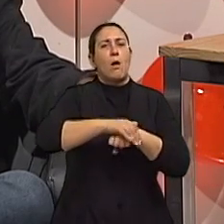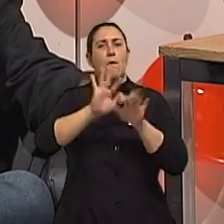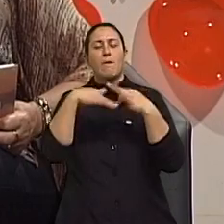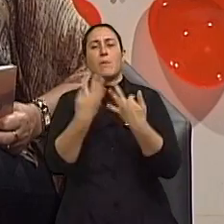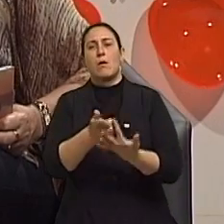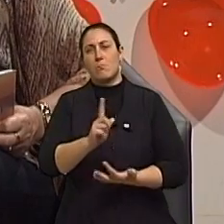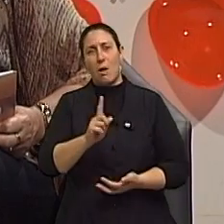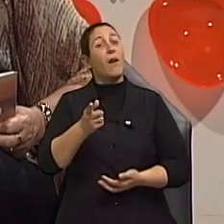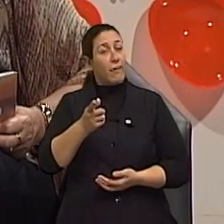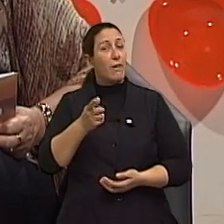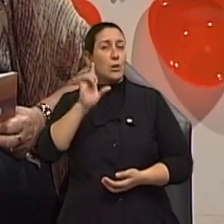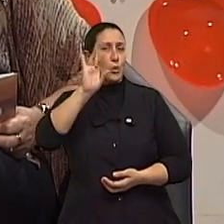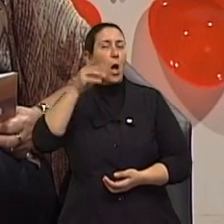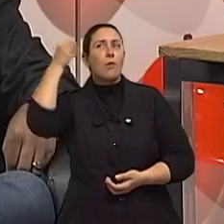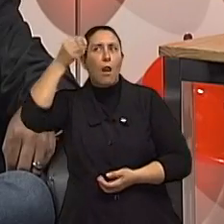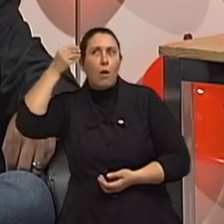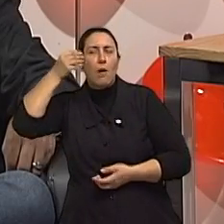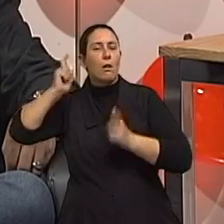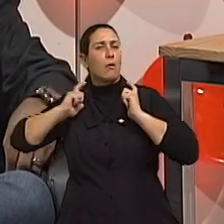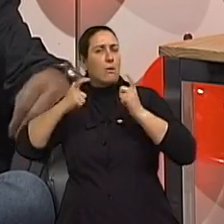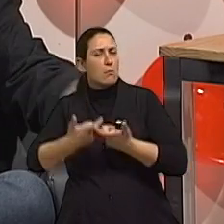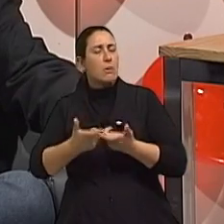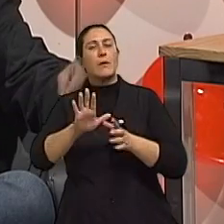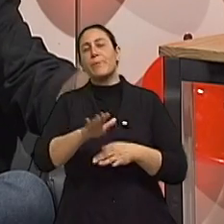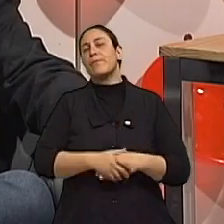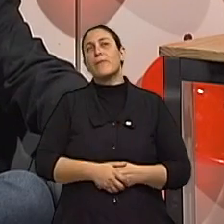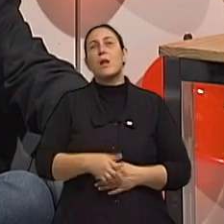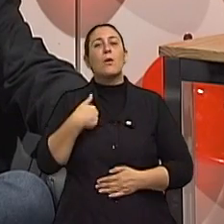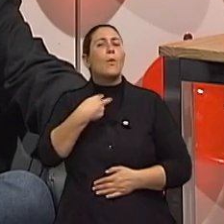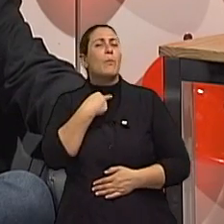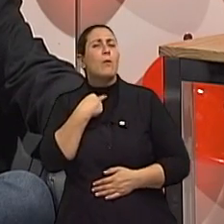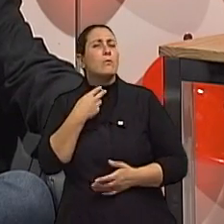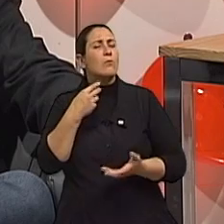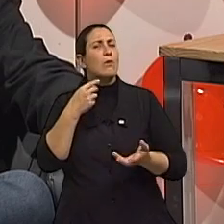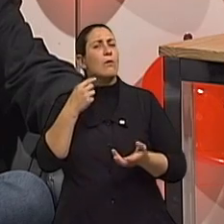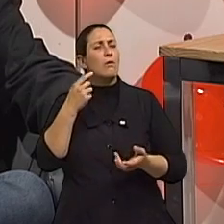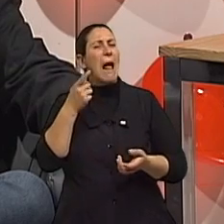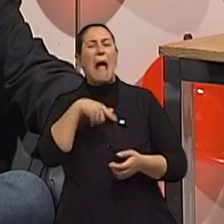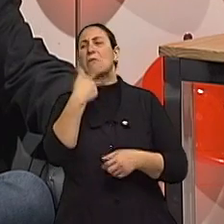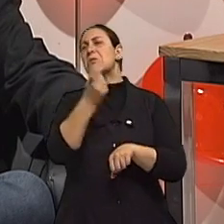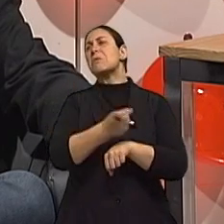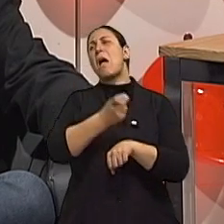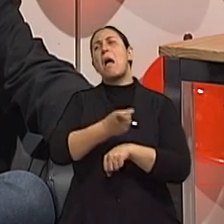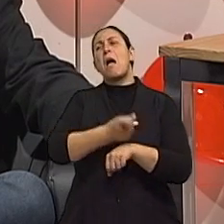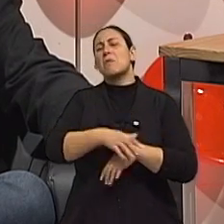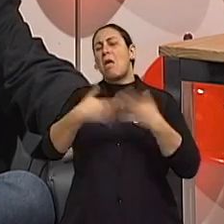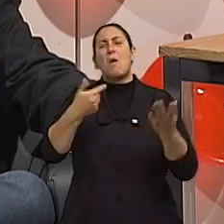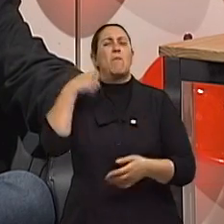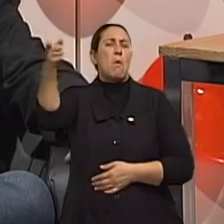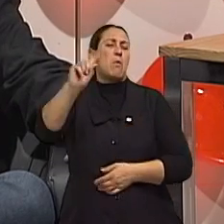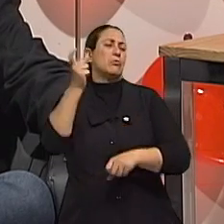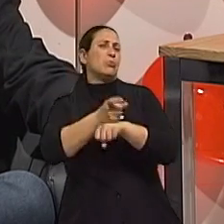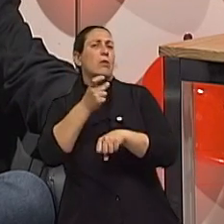Fala um terapeuta sexual dessa faixa etária, claro. Eu não estou... Mas vai estar chato lá. Às vezes tem